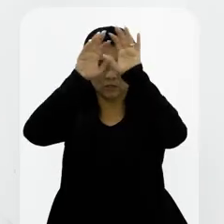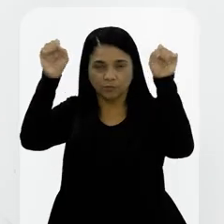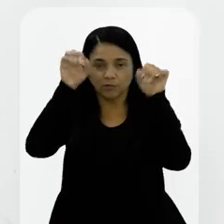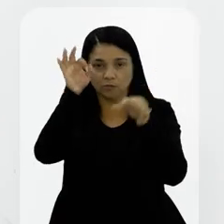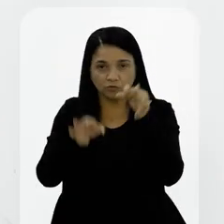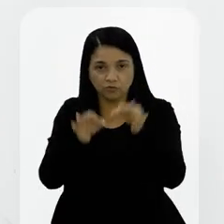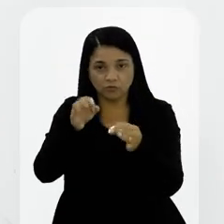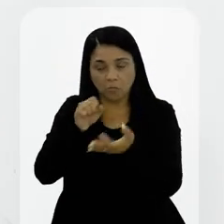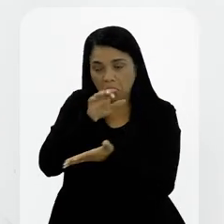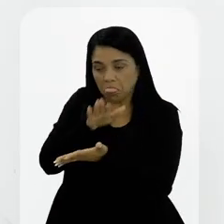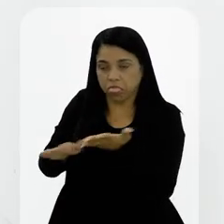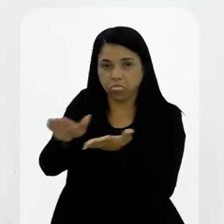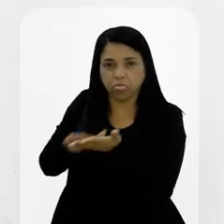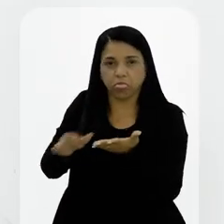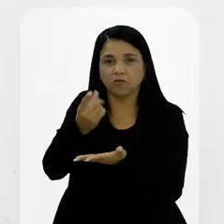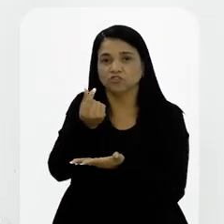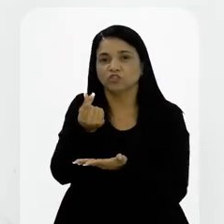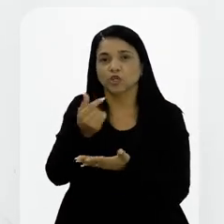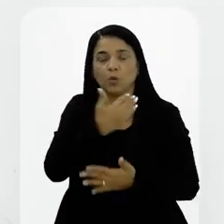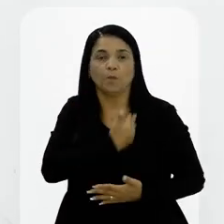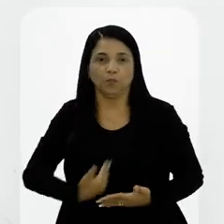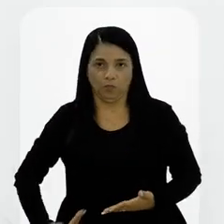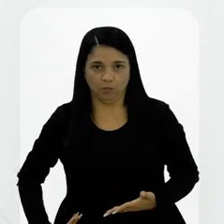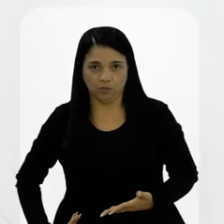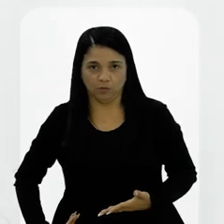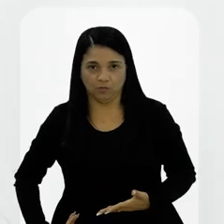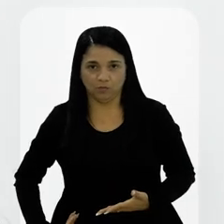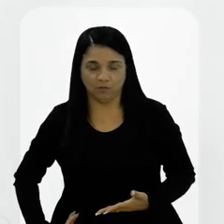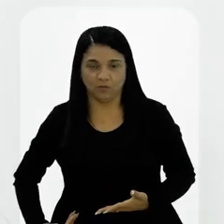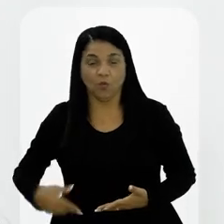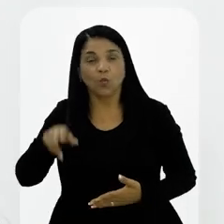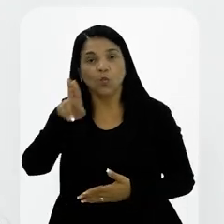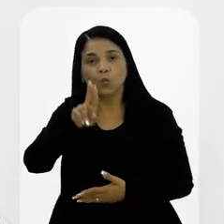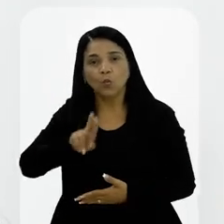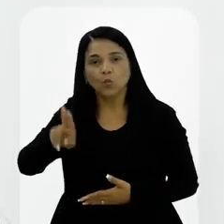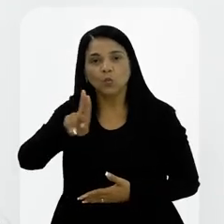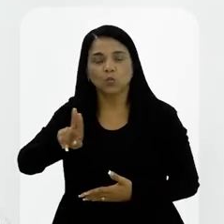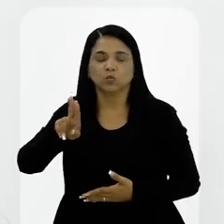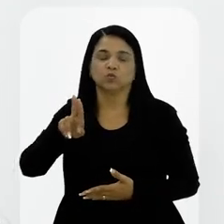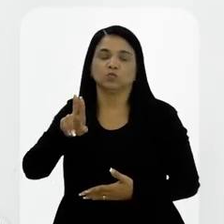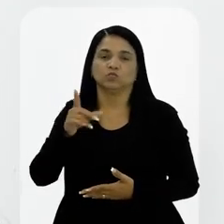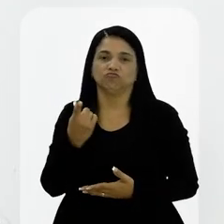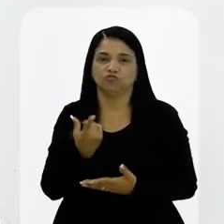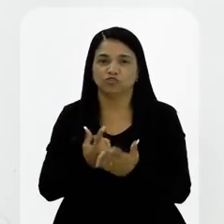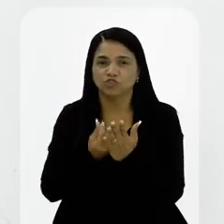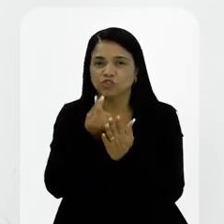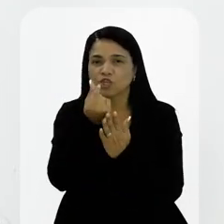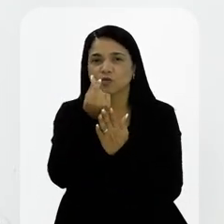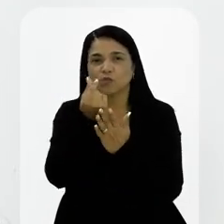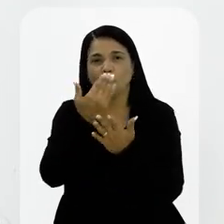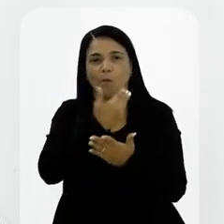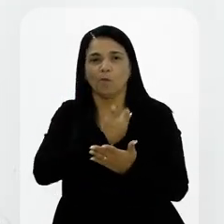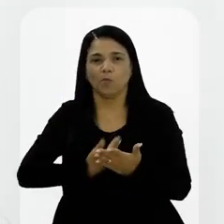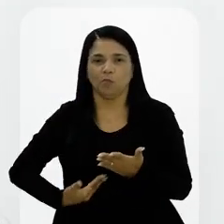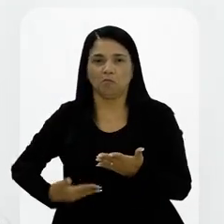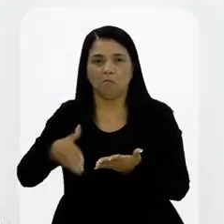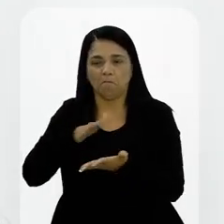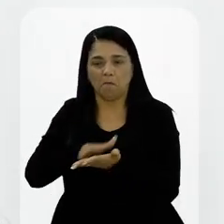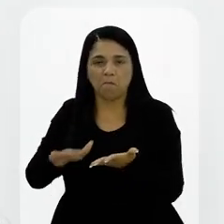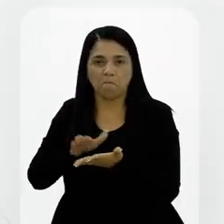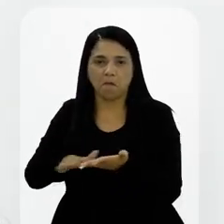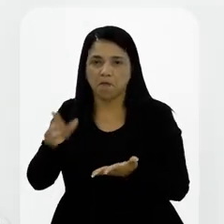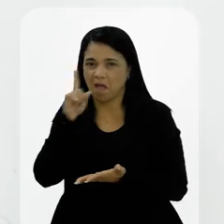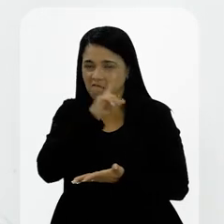de Justiça, um derramamento de dinheiro público, um uso indevido do dinheiro público para,